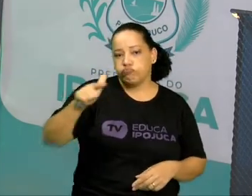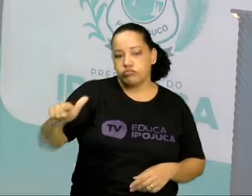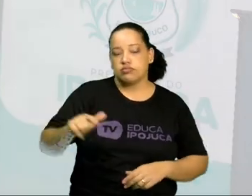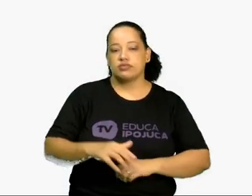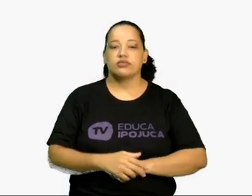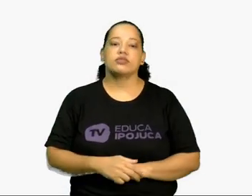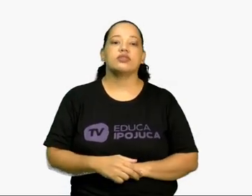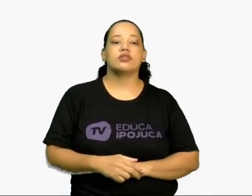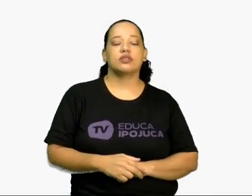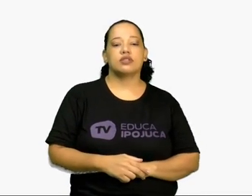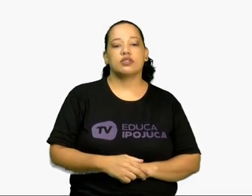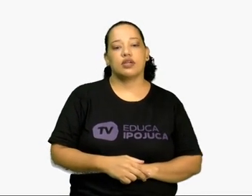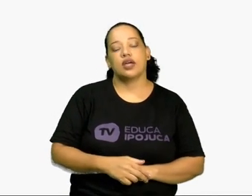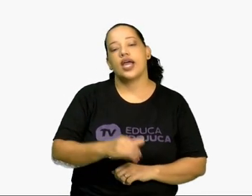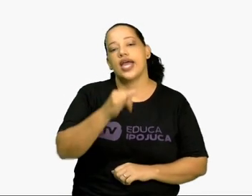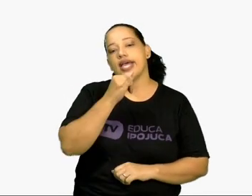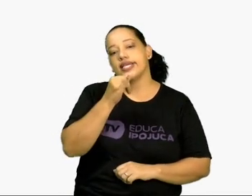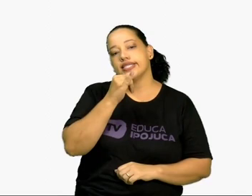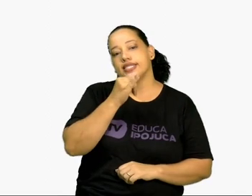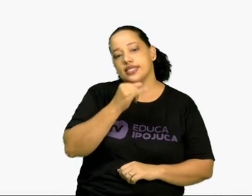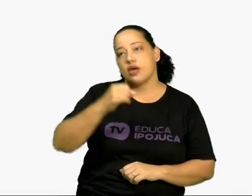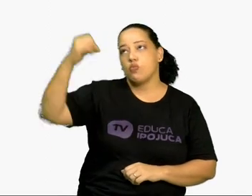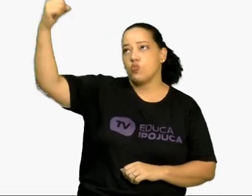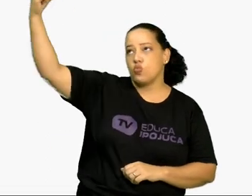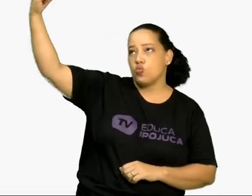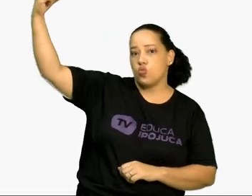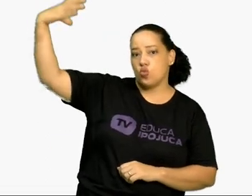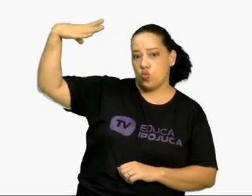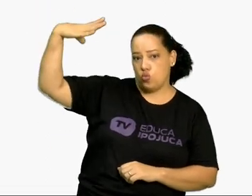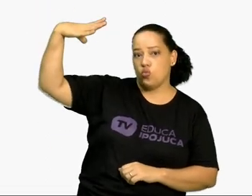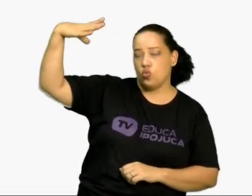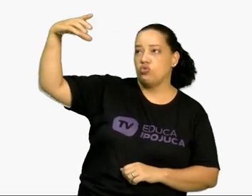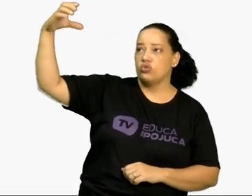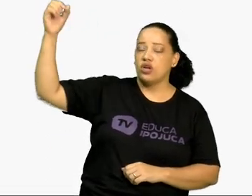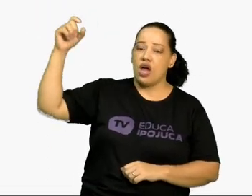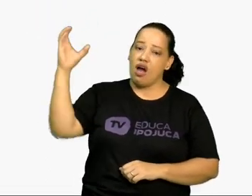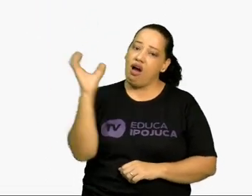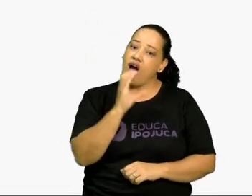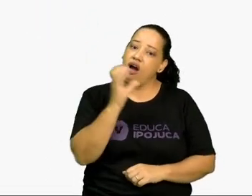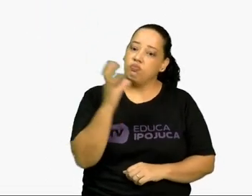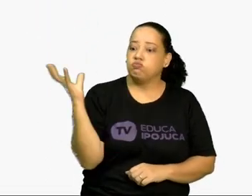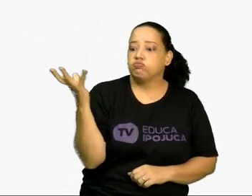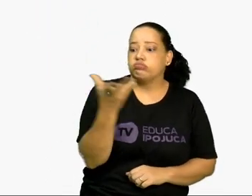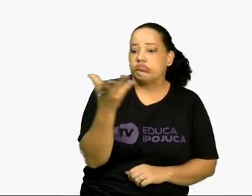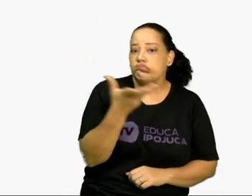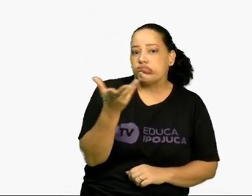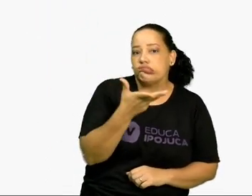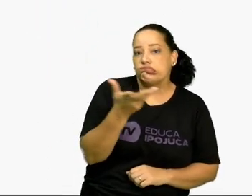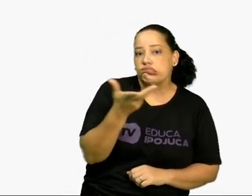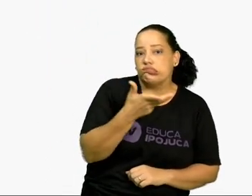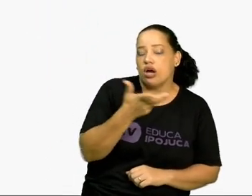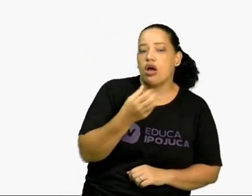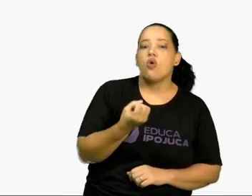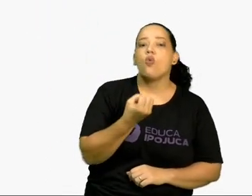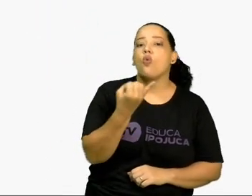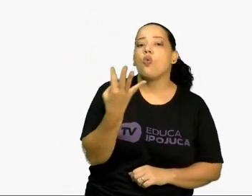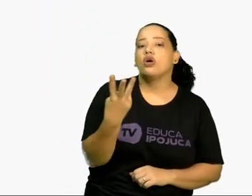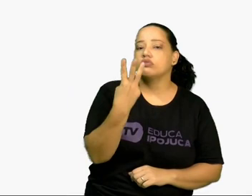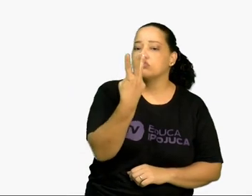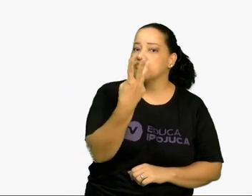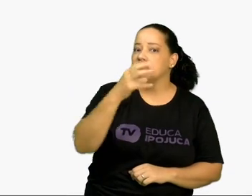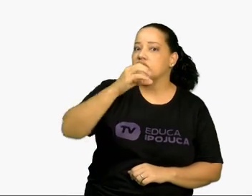A velocidade da luz é de cerca de 300 mil quilômetros por